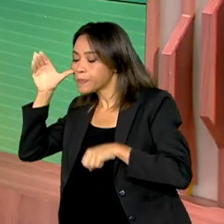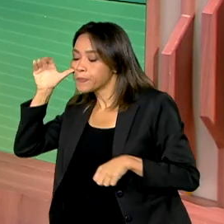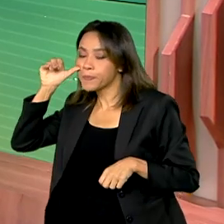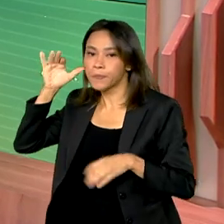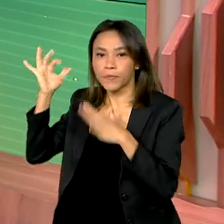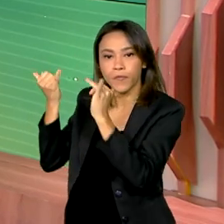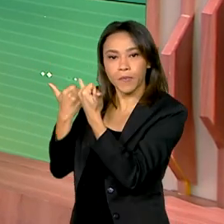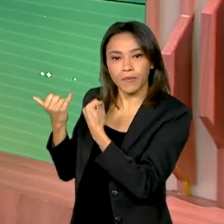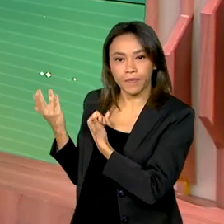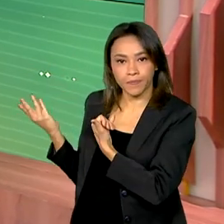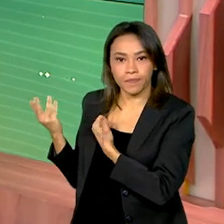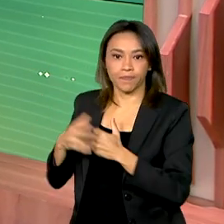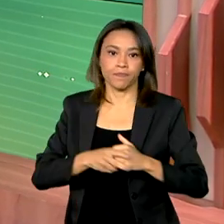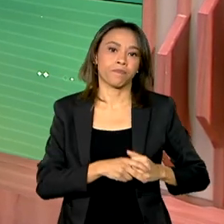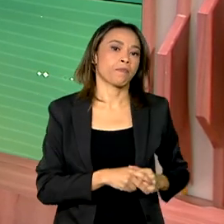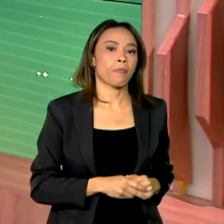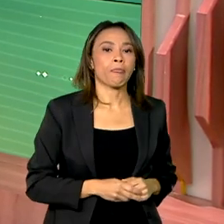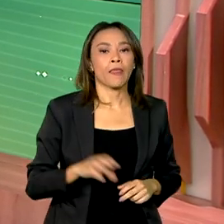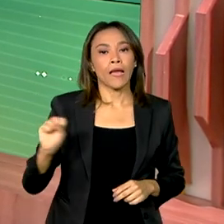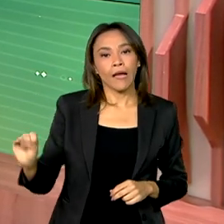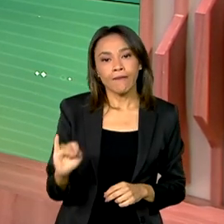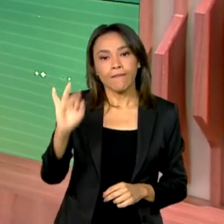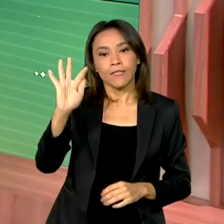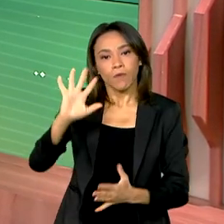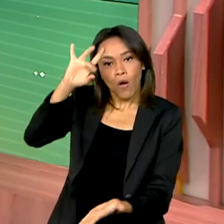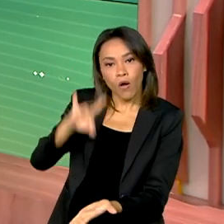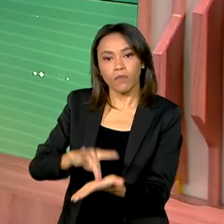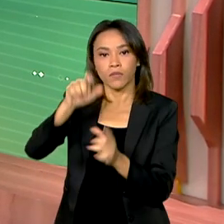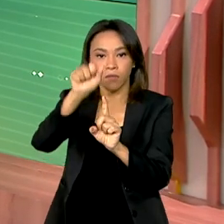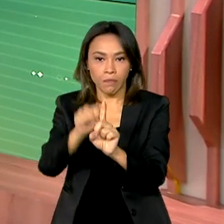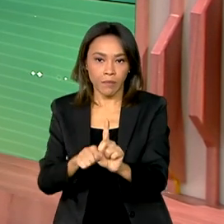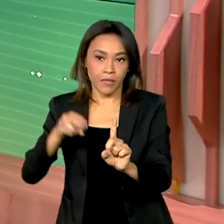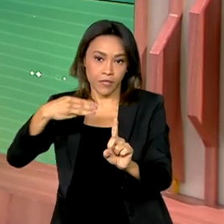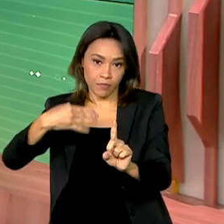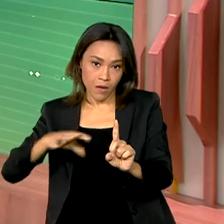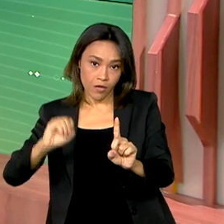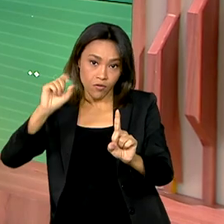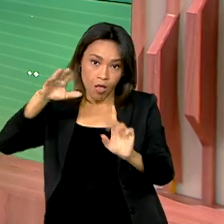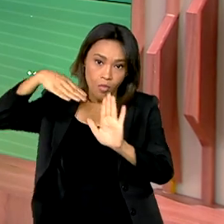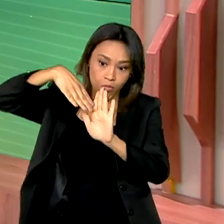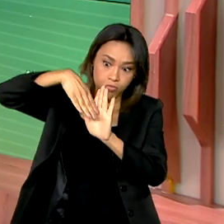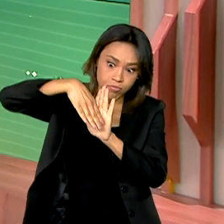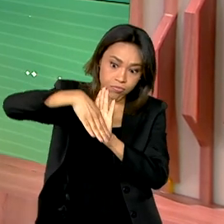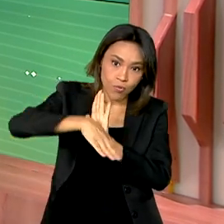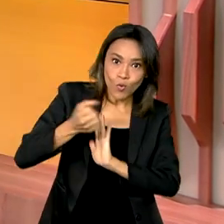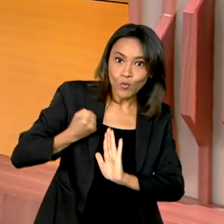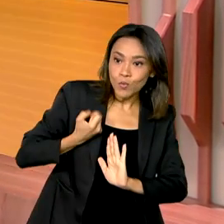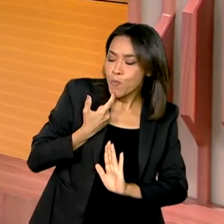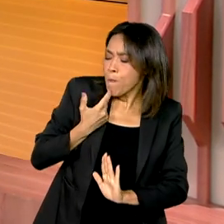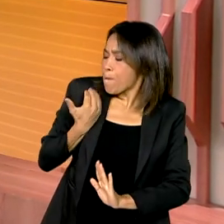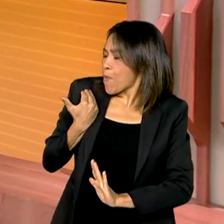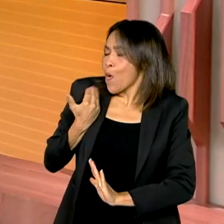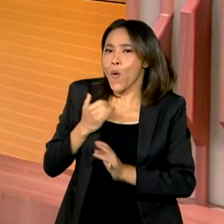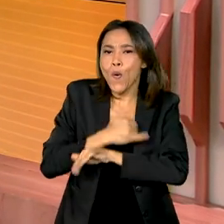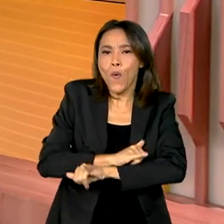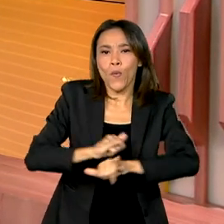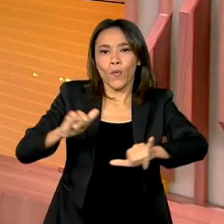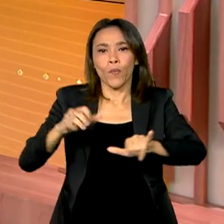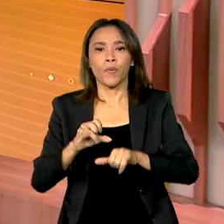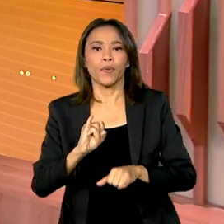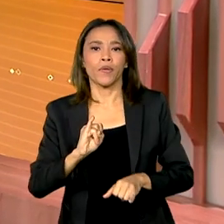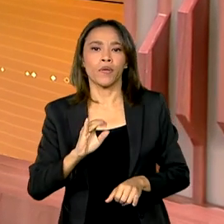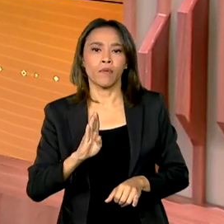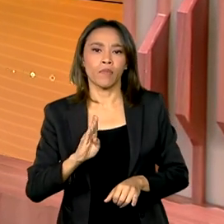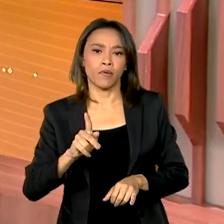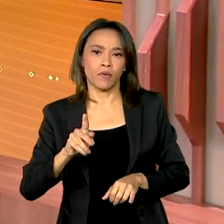A inflação oficial em março registrou queda, os números foram divulgados agora há pouco pelo IBGE e quem tem os detalhes